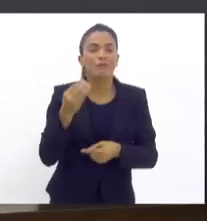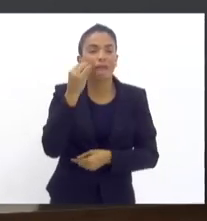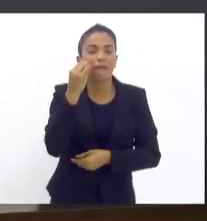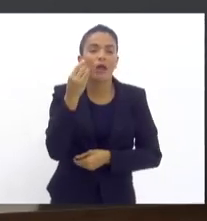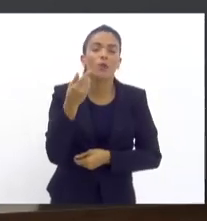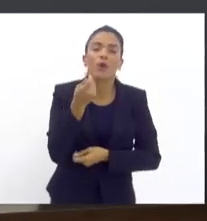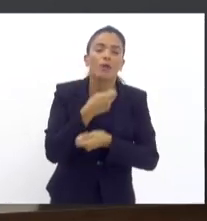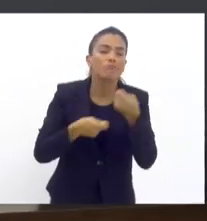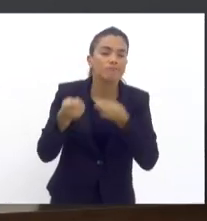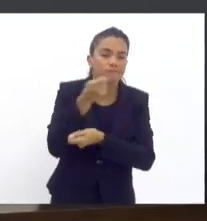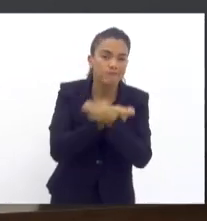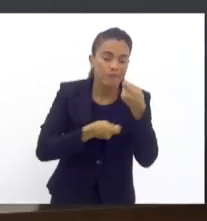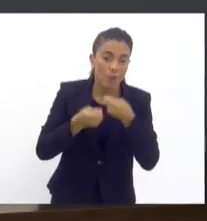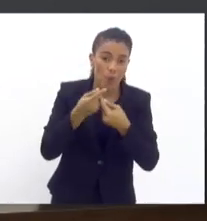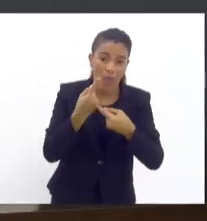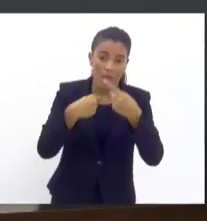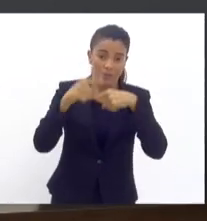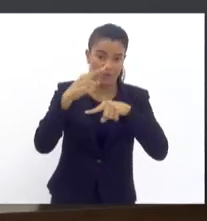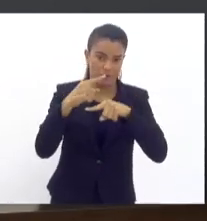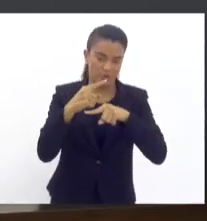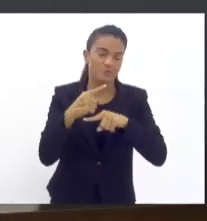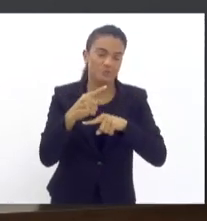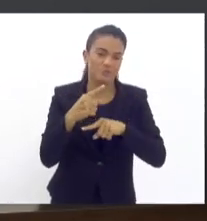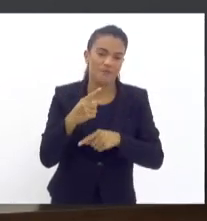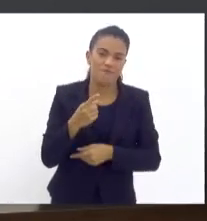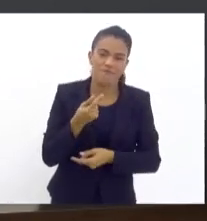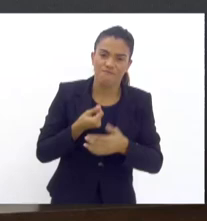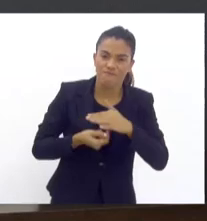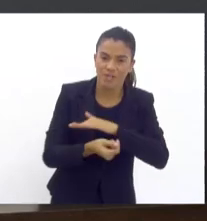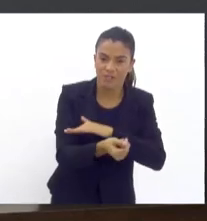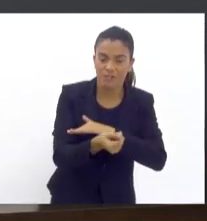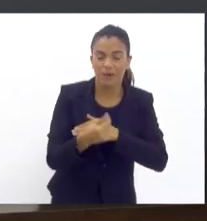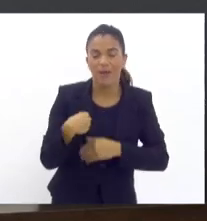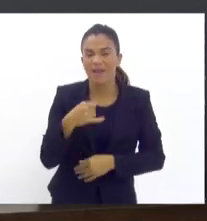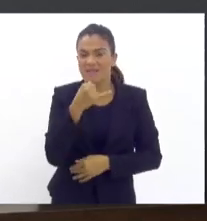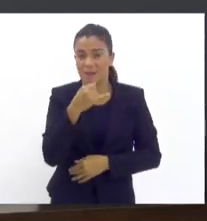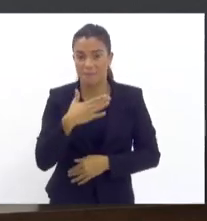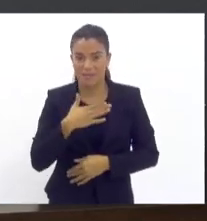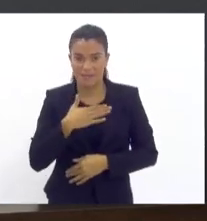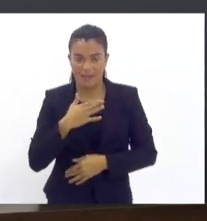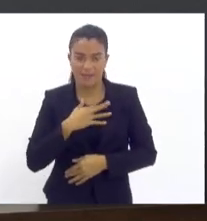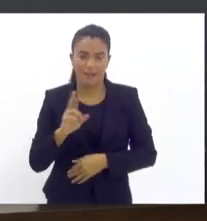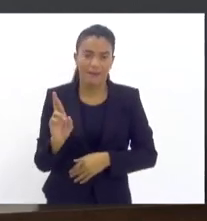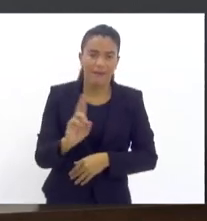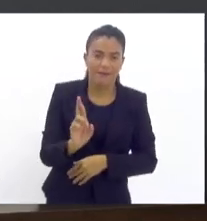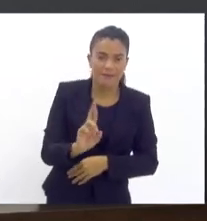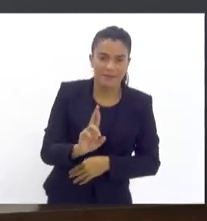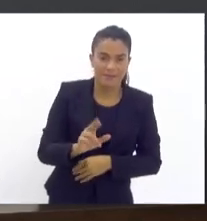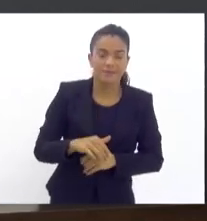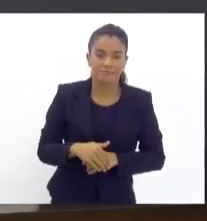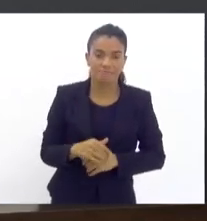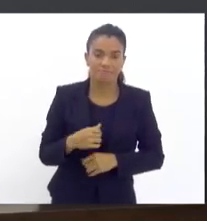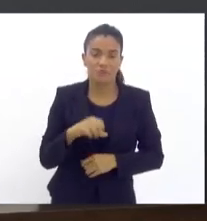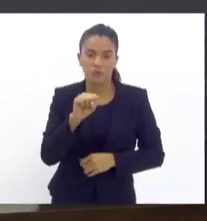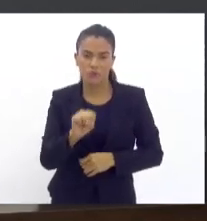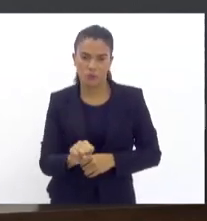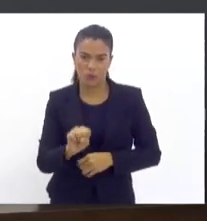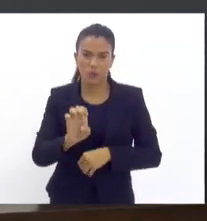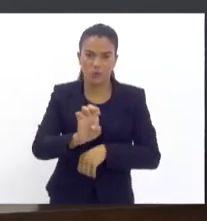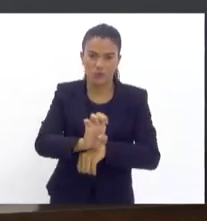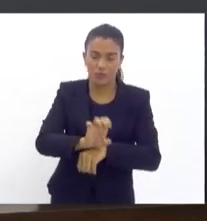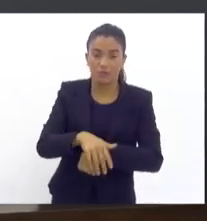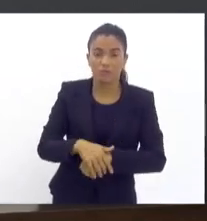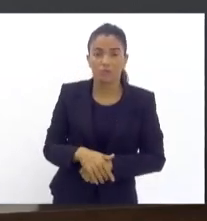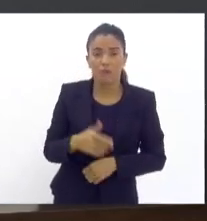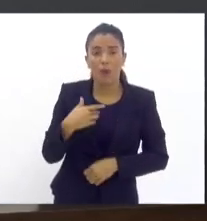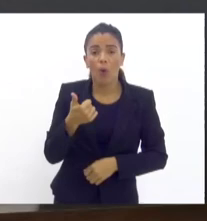sobre o nosso regime de recuperação fiscal. vou dar um exemplo da minha cidade, Resende, no sul do estado, o 37º batalhão